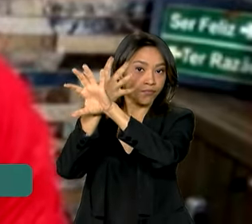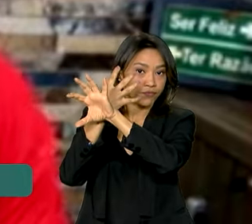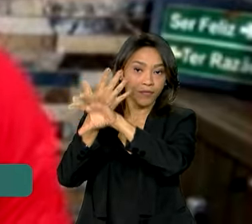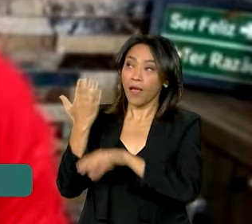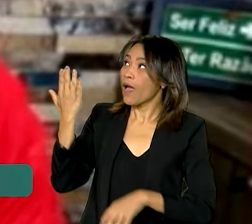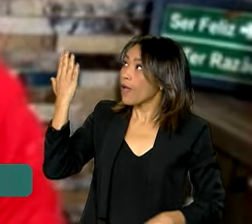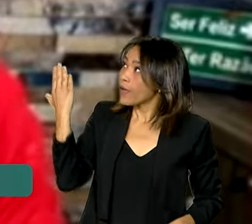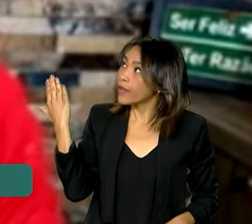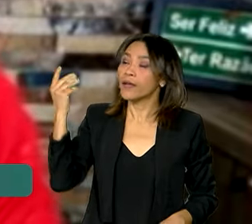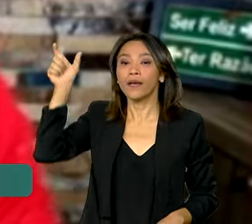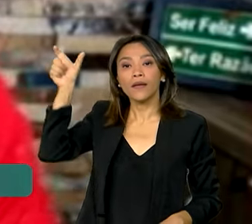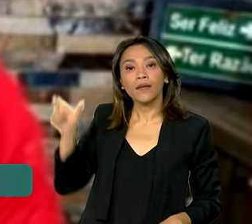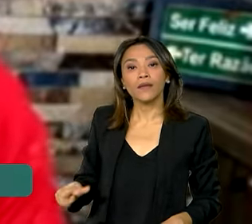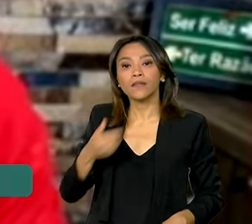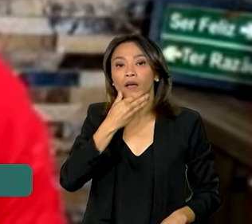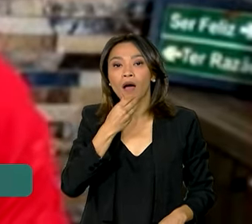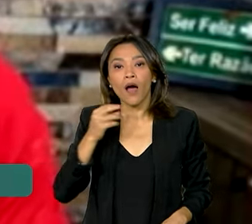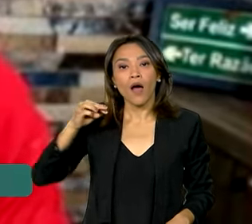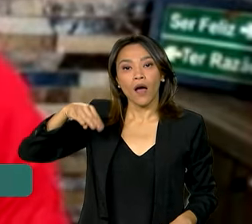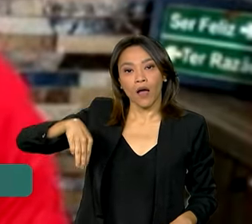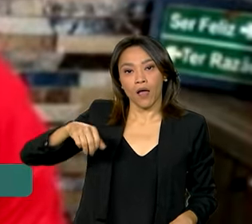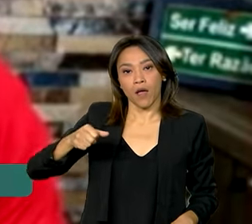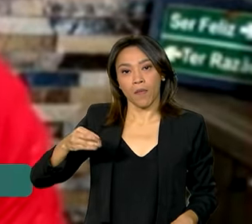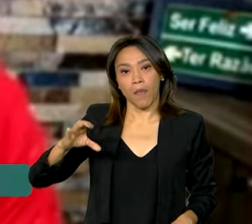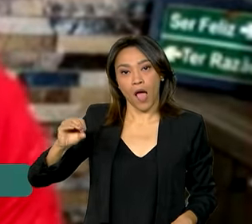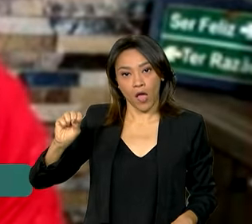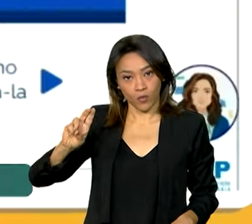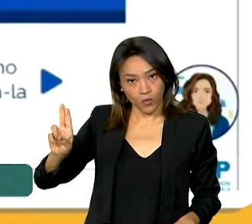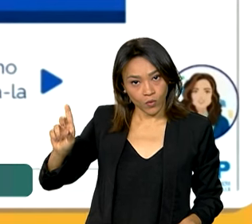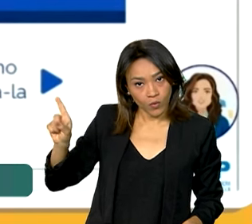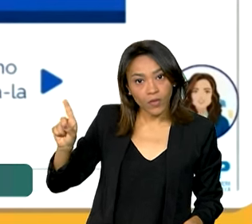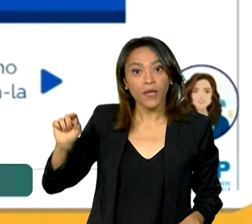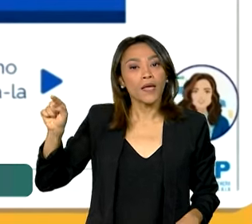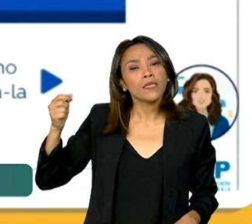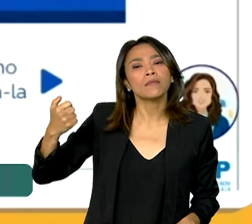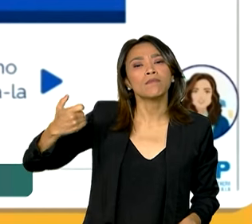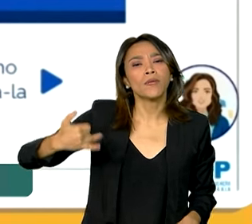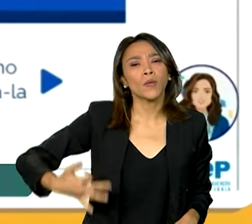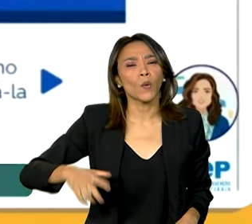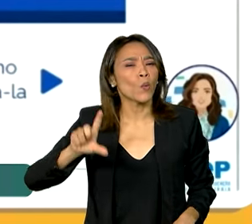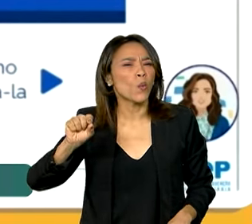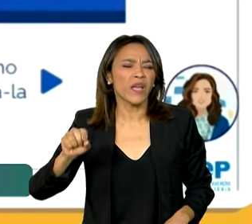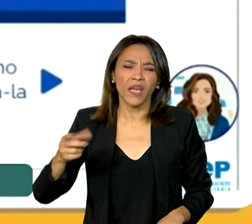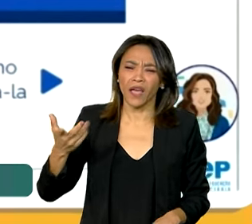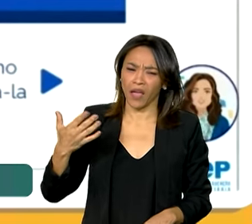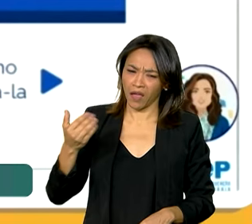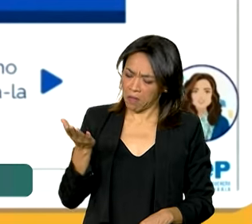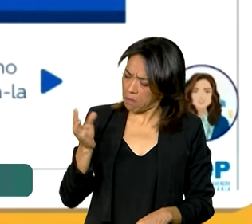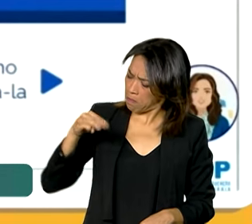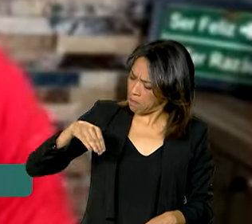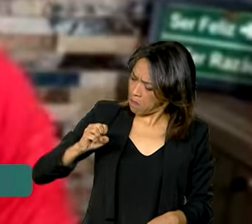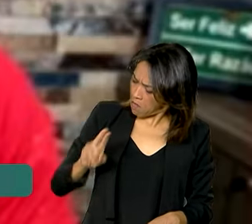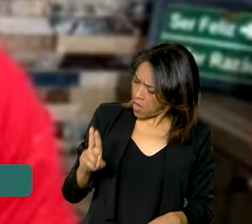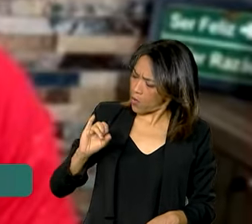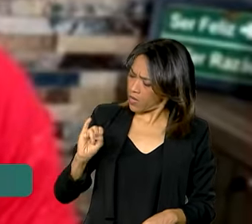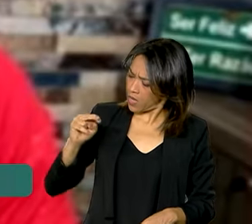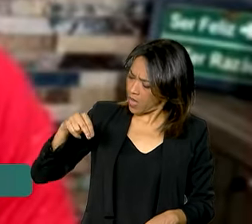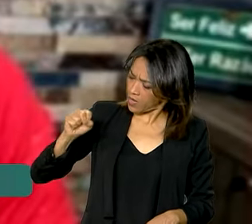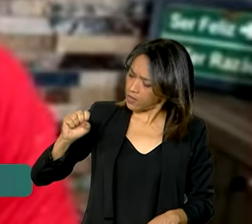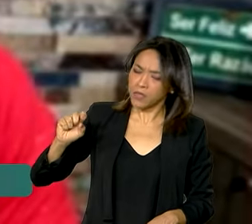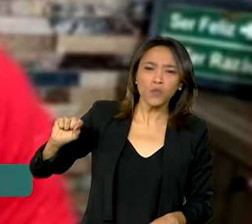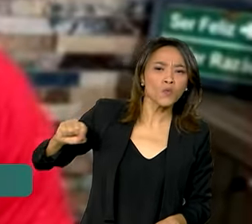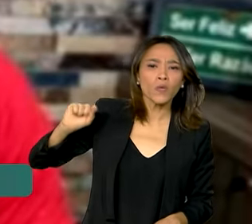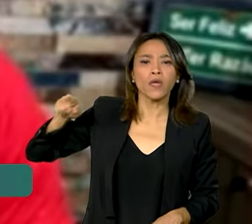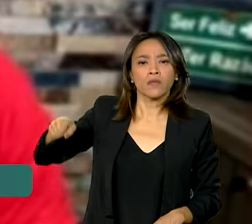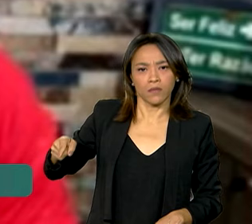previdenciário Marco Silva Correia explicou logo no início o que é o Meu INSS. O Meu